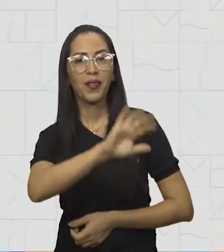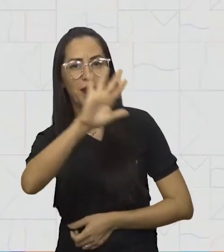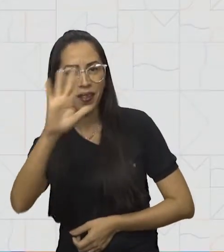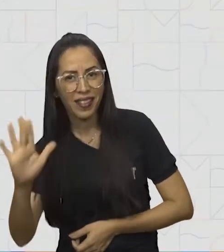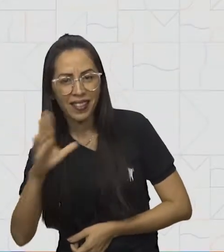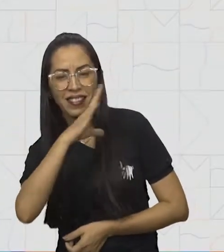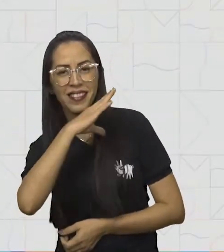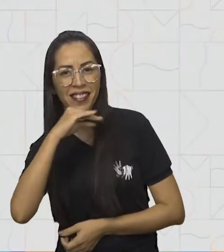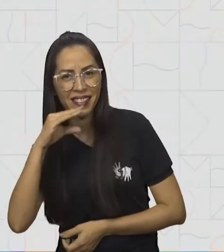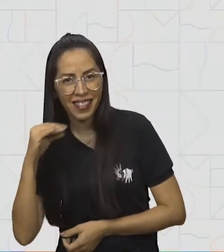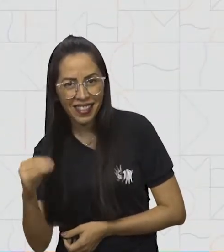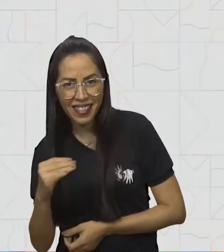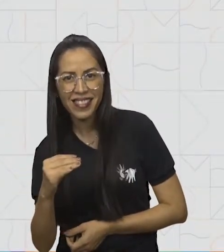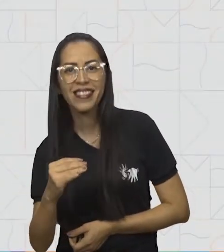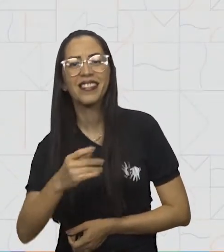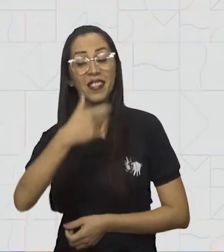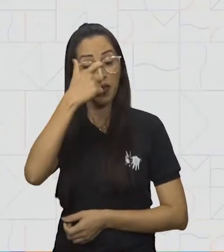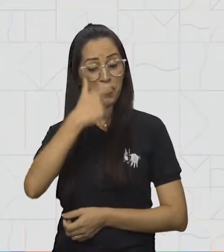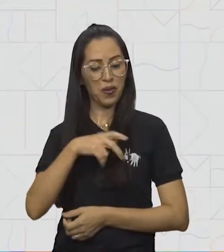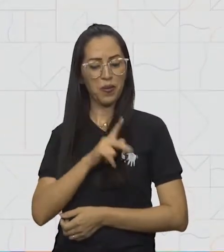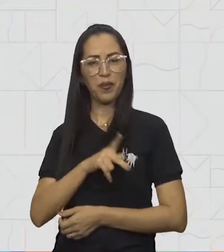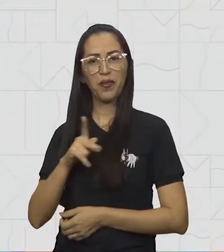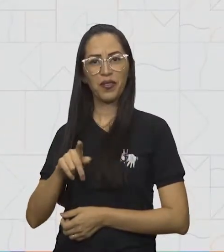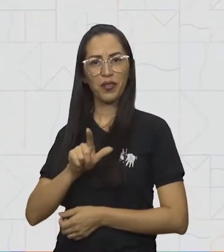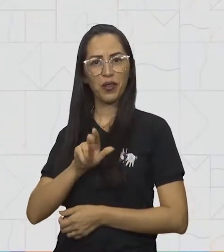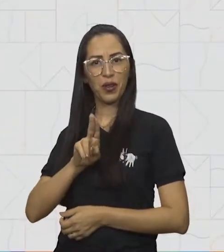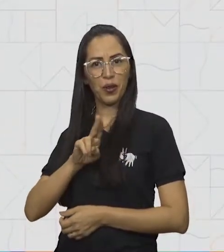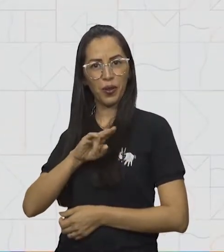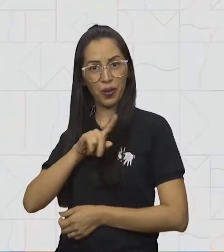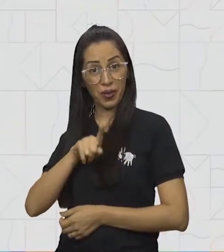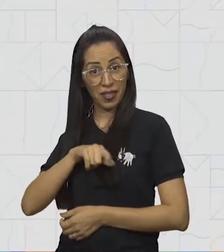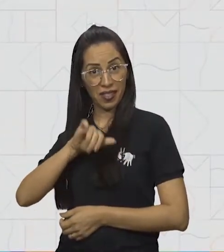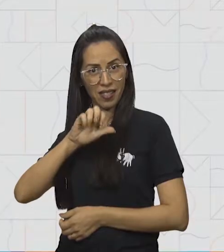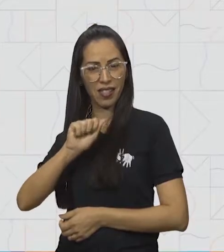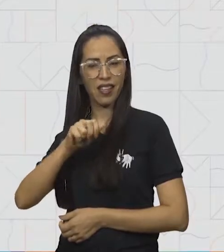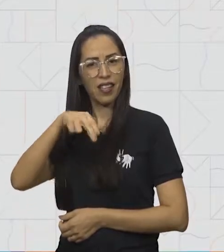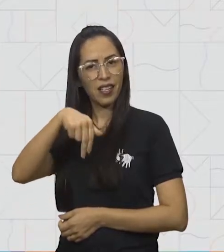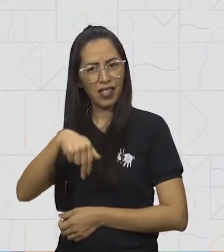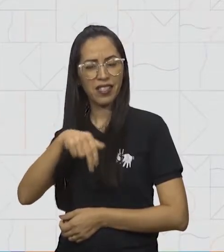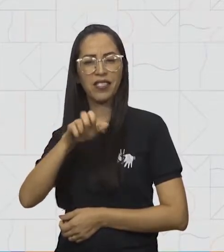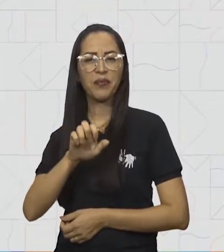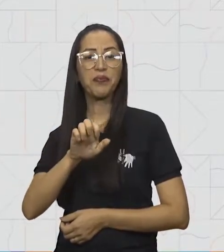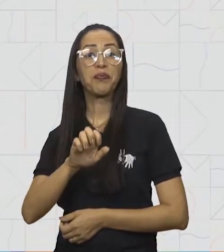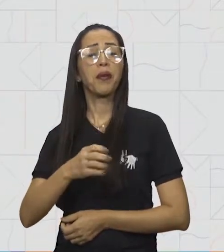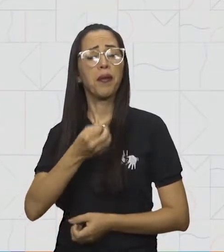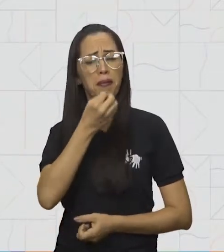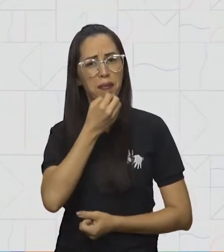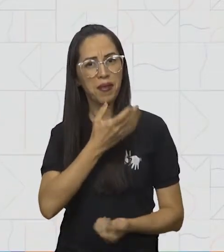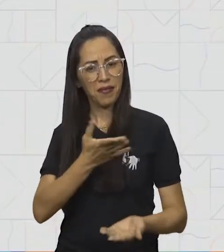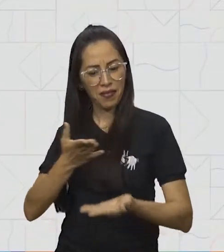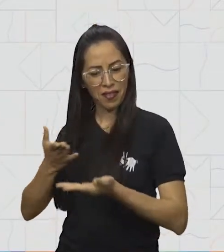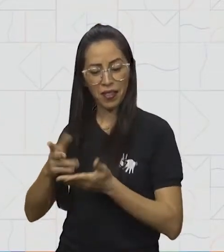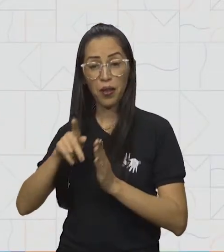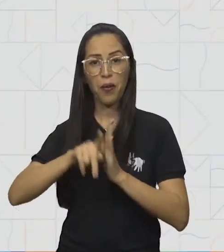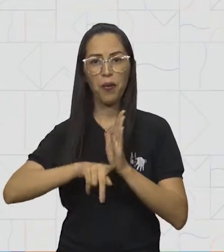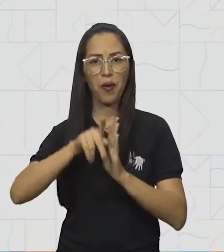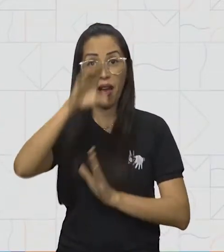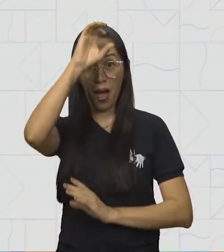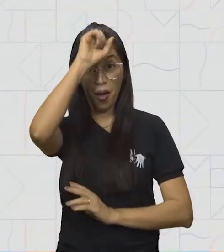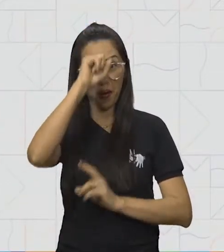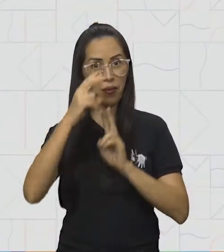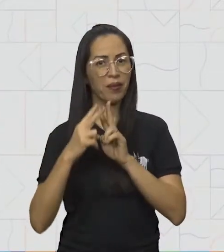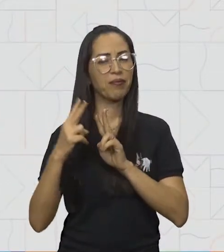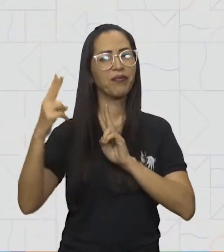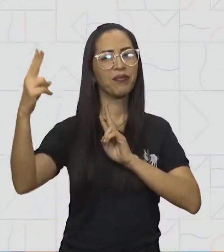Olá crianças, eu sou a professora Luziane Cristina, seja bem-vindo ao projeto Aprender Além da